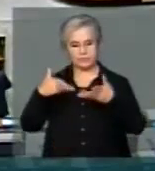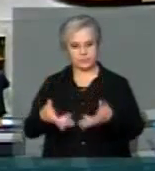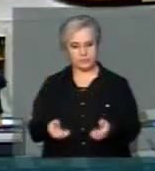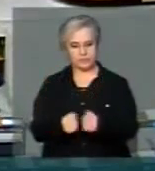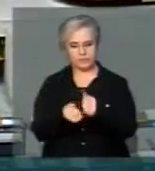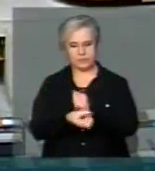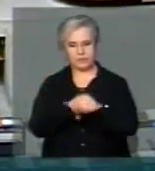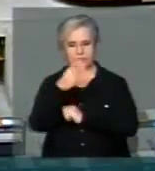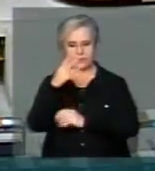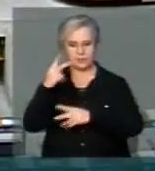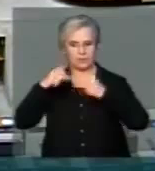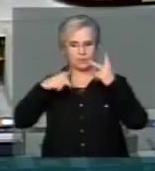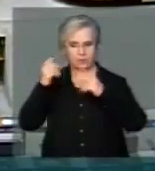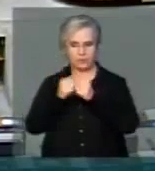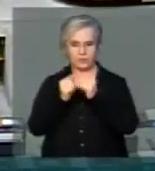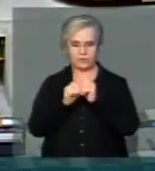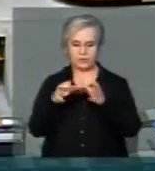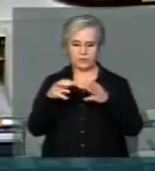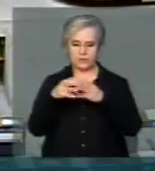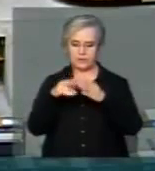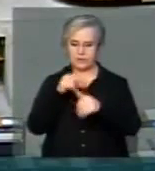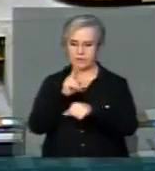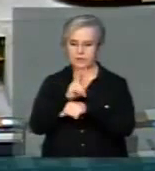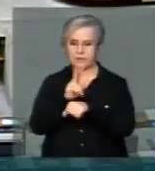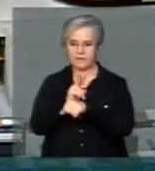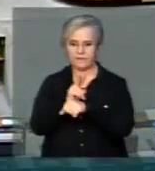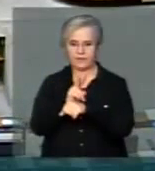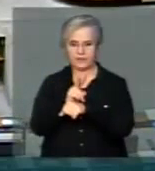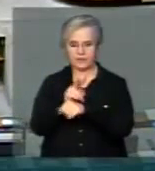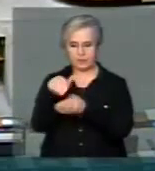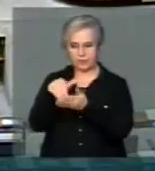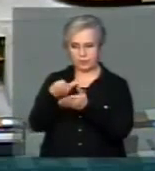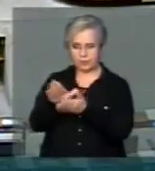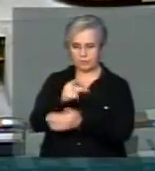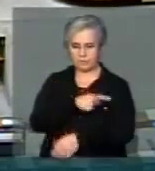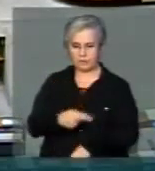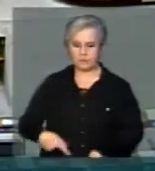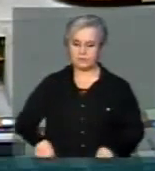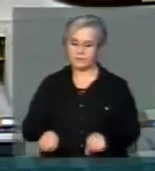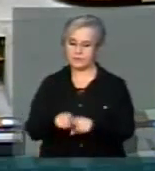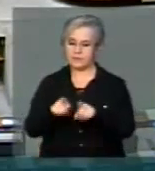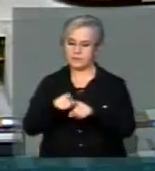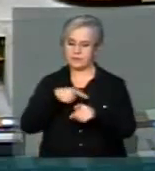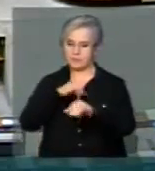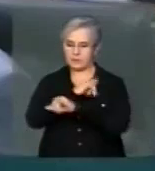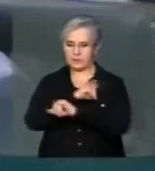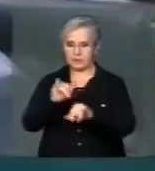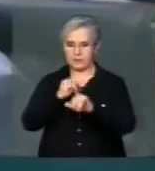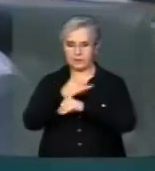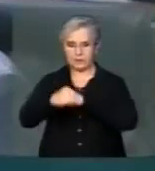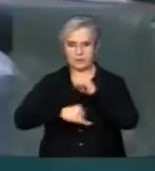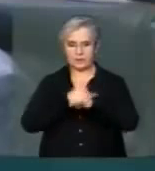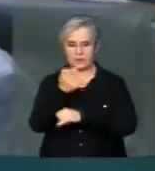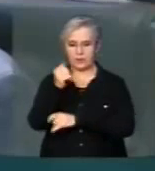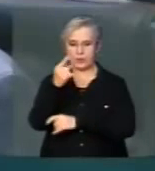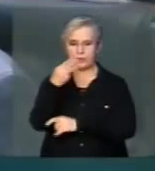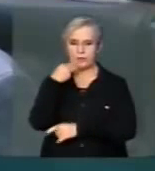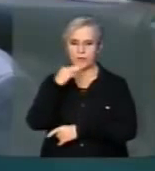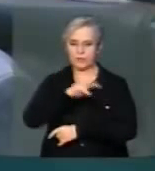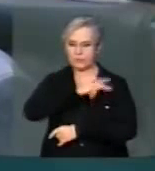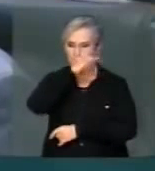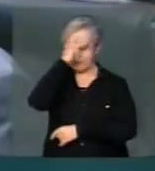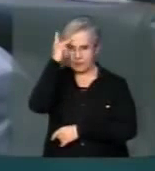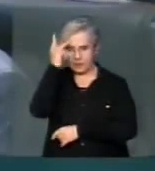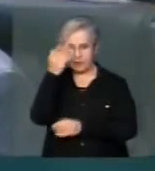parlamentares da Frente Parlamentar em defesa do impeachment. Como assinei na internet, junto quase um milhão de pessoas já,